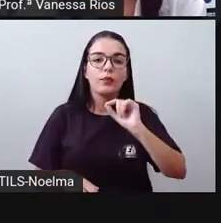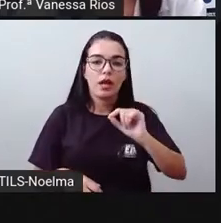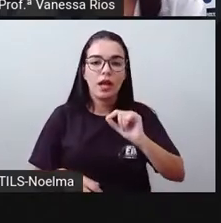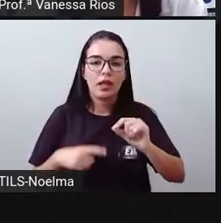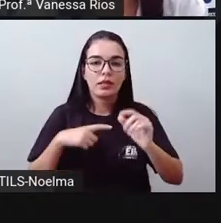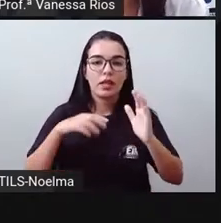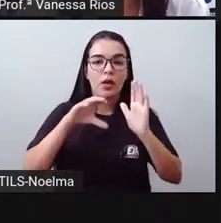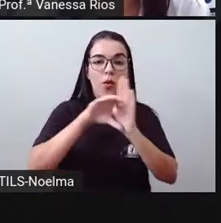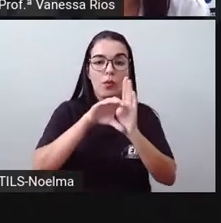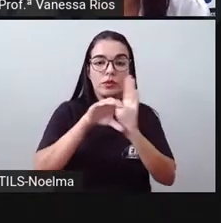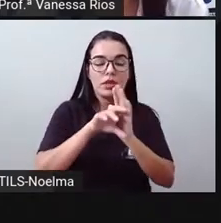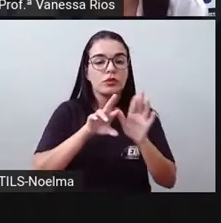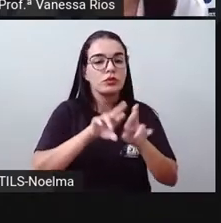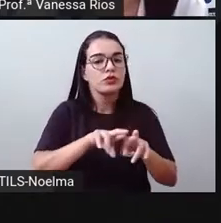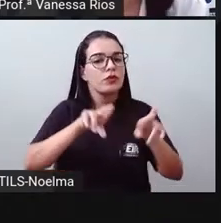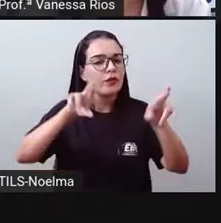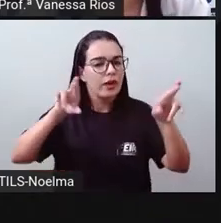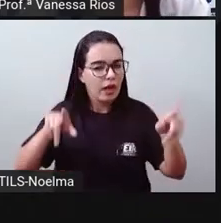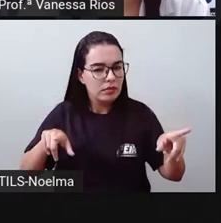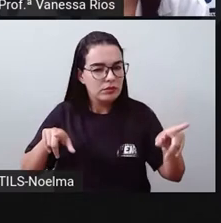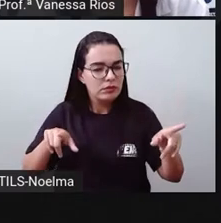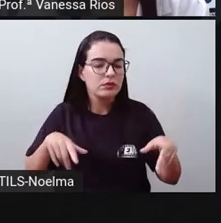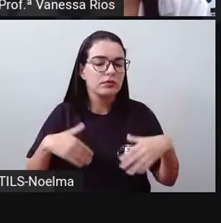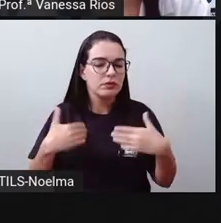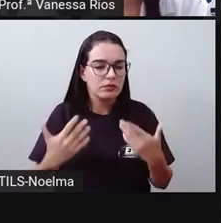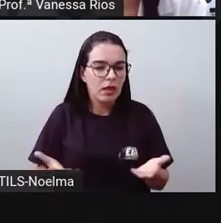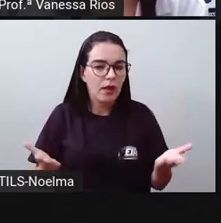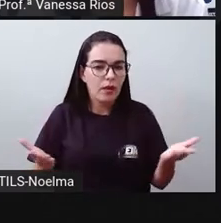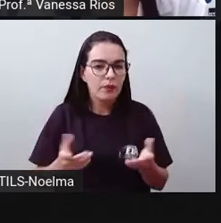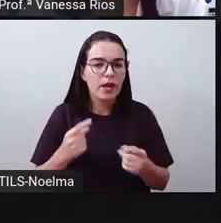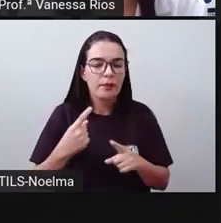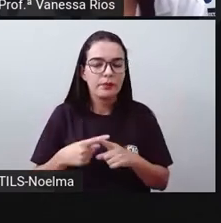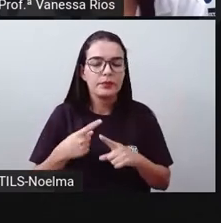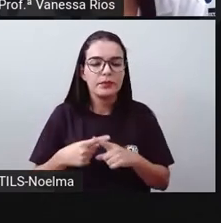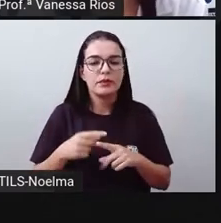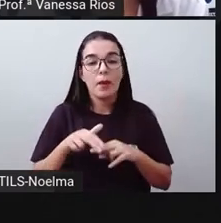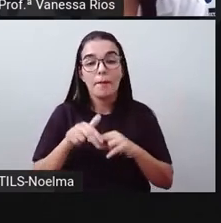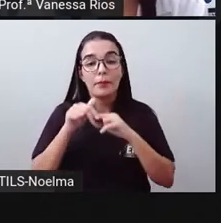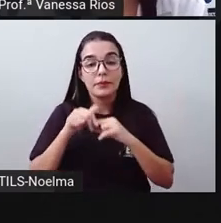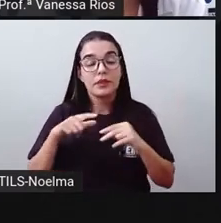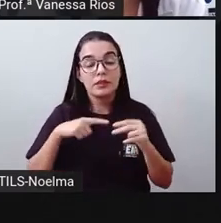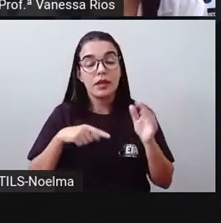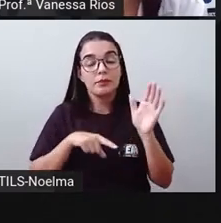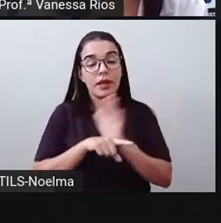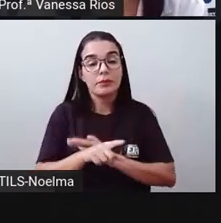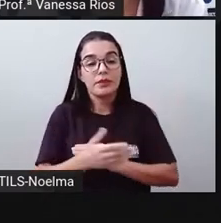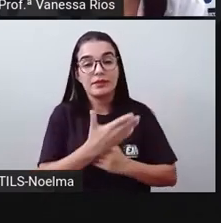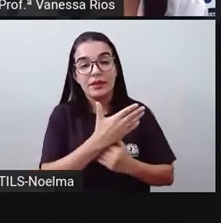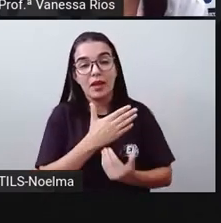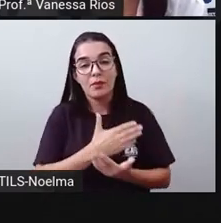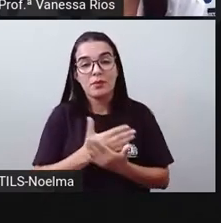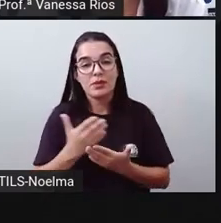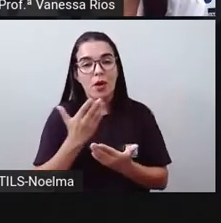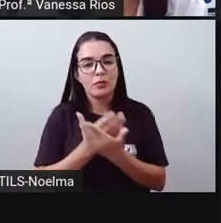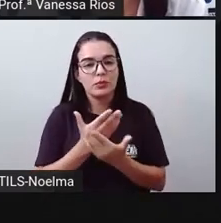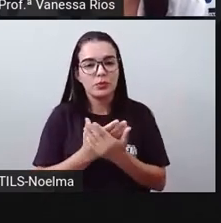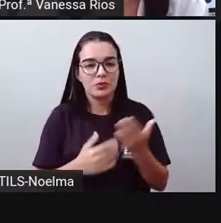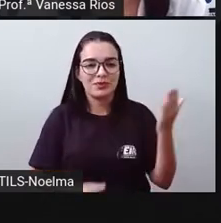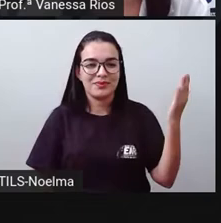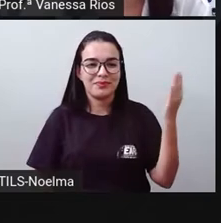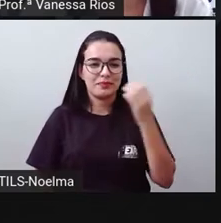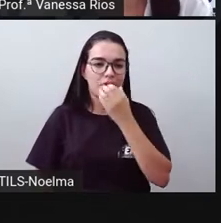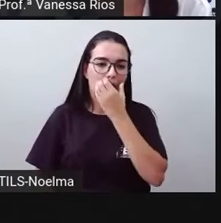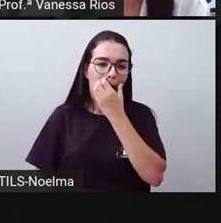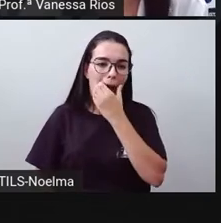conceitos distintos? Pois é. Por isso que a Pró colocou esta pergunta para iniciarmos aí os nossos estudos, não é?